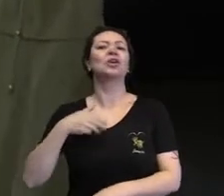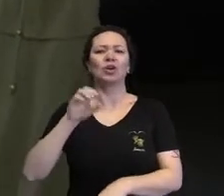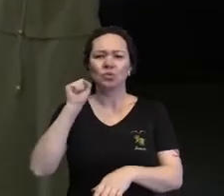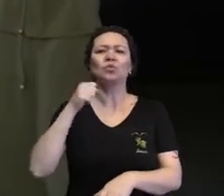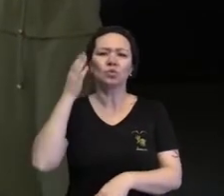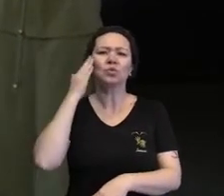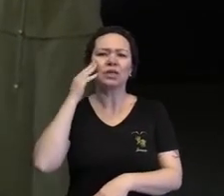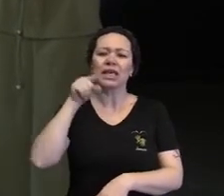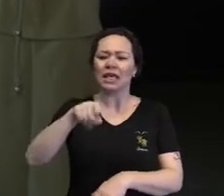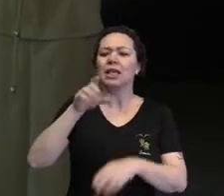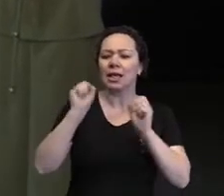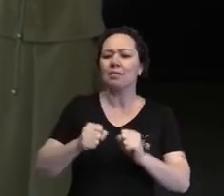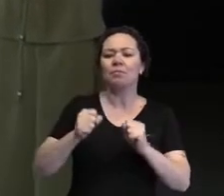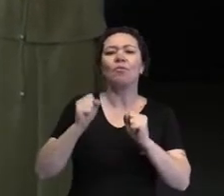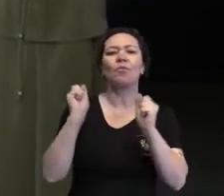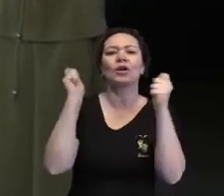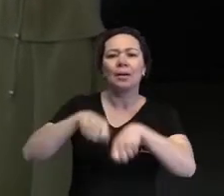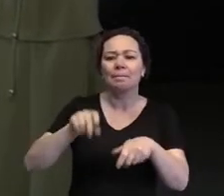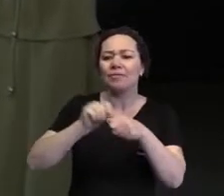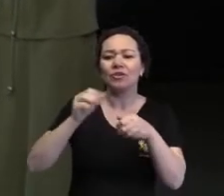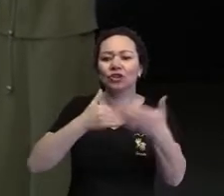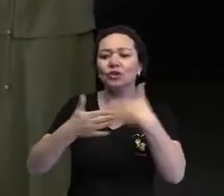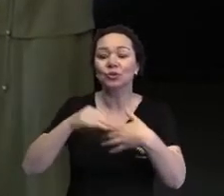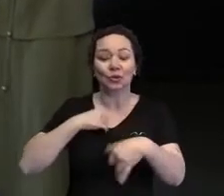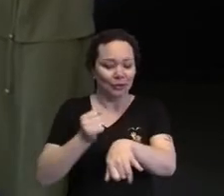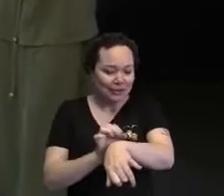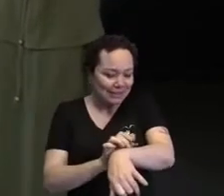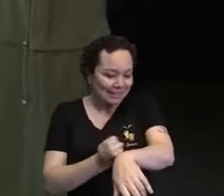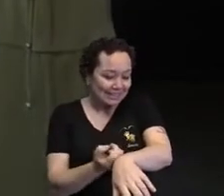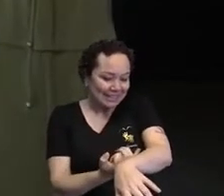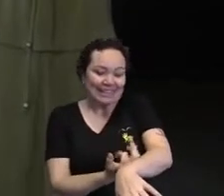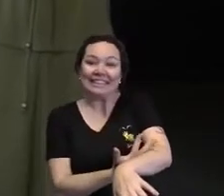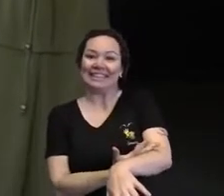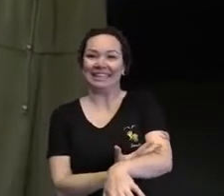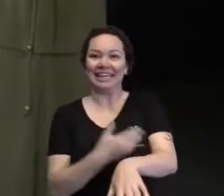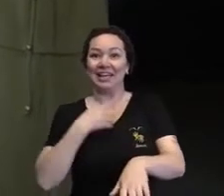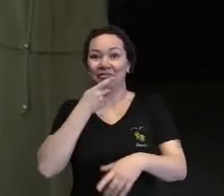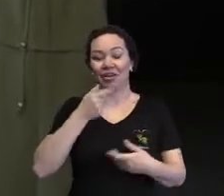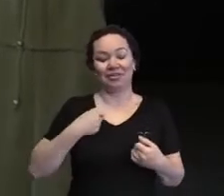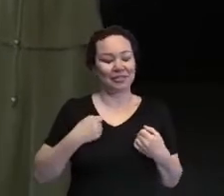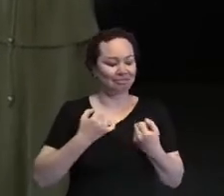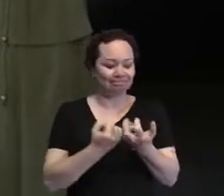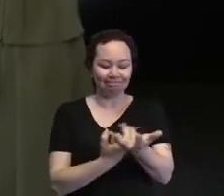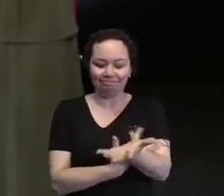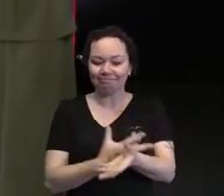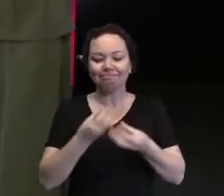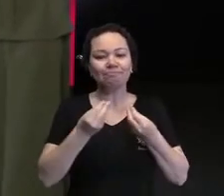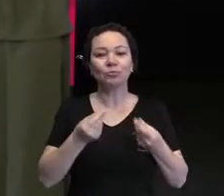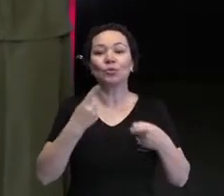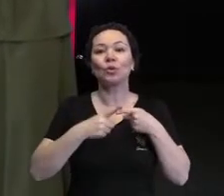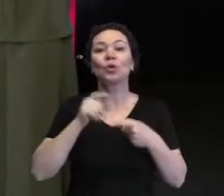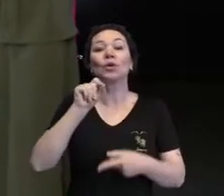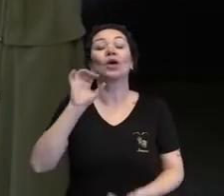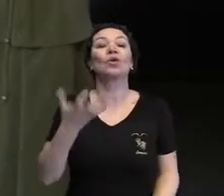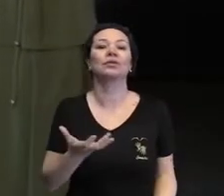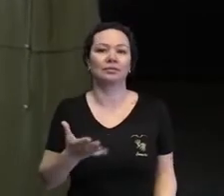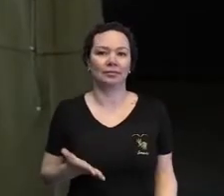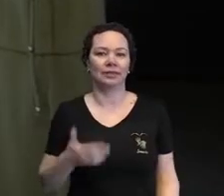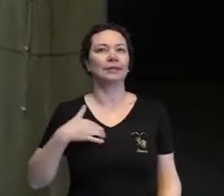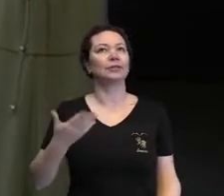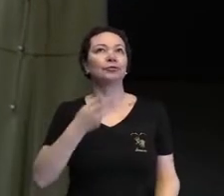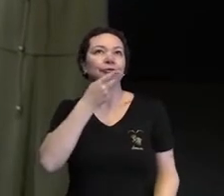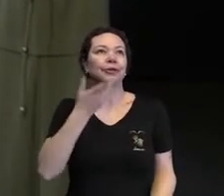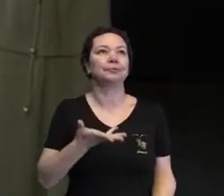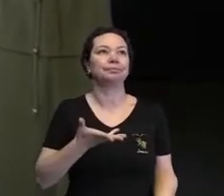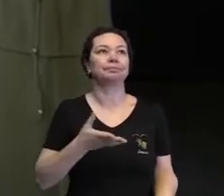e acredito até hoje, até me arrepio aqui quando eu falo isso. Isso emociona. Mas o que acontece? Eu brinco